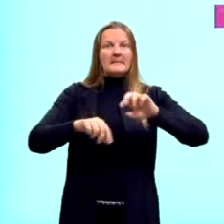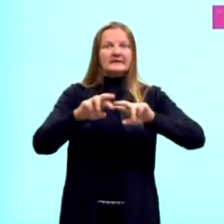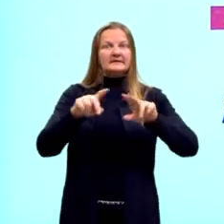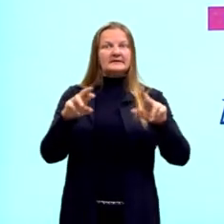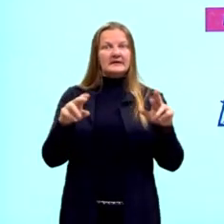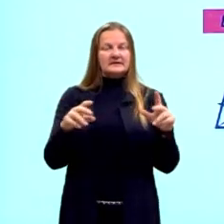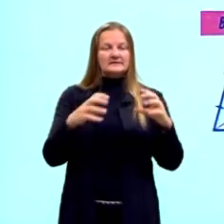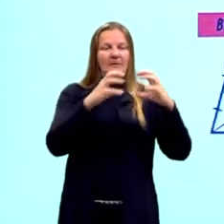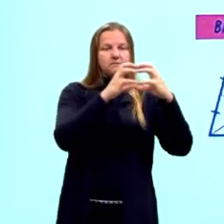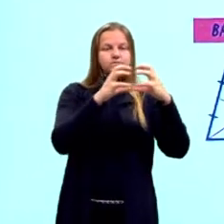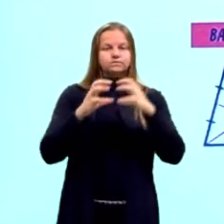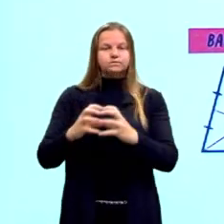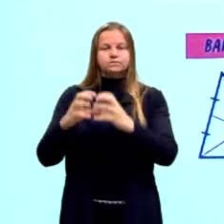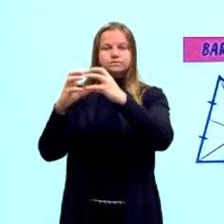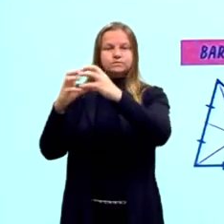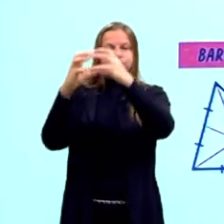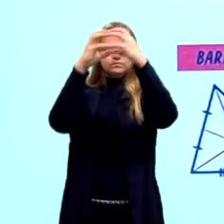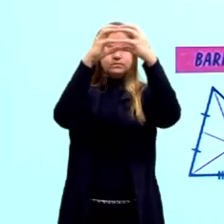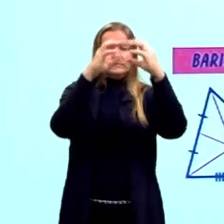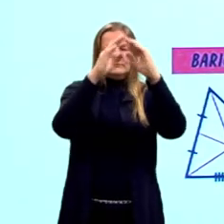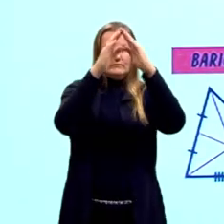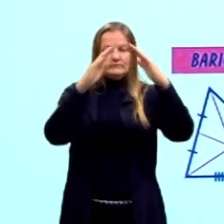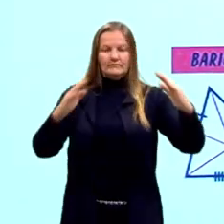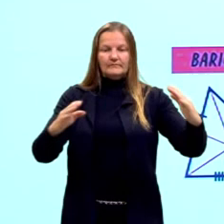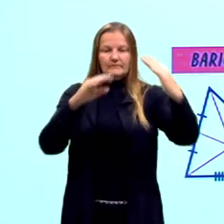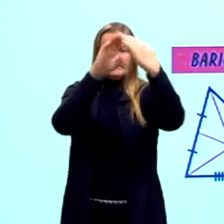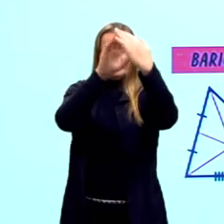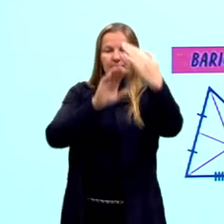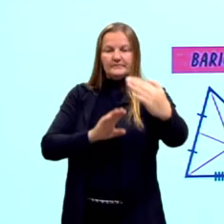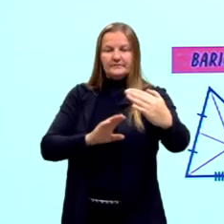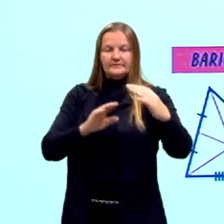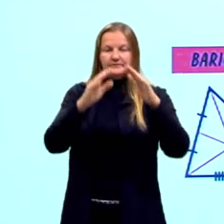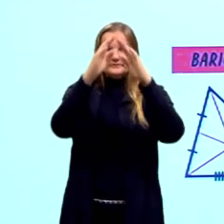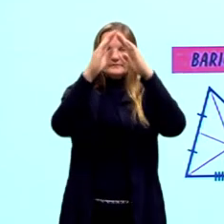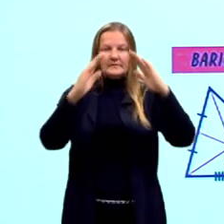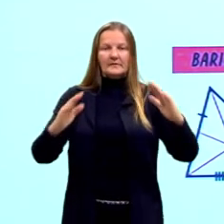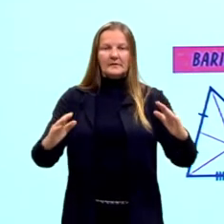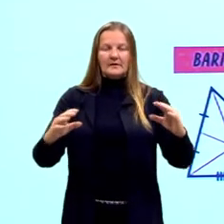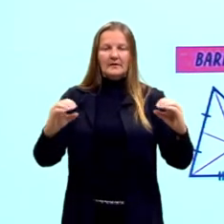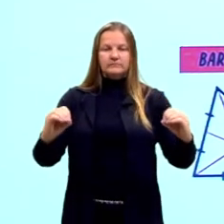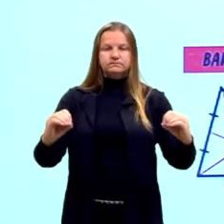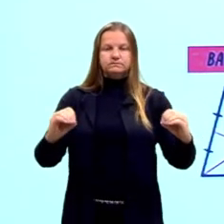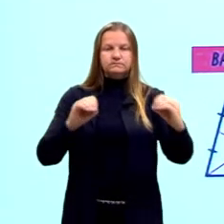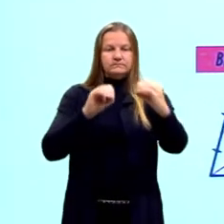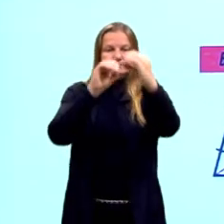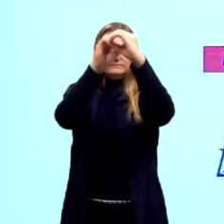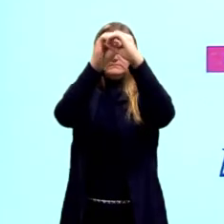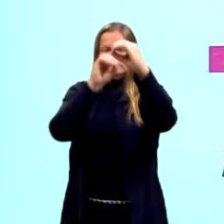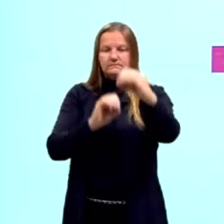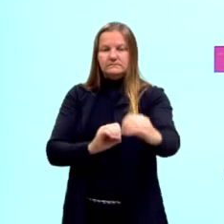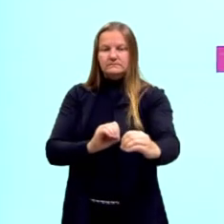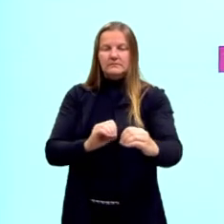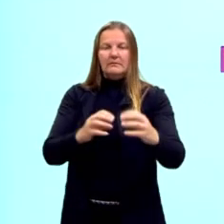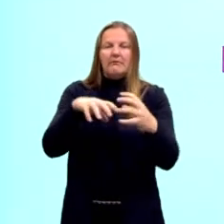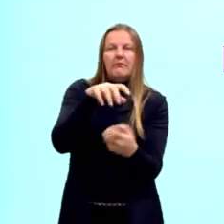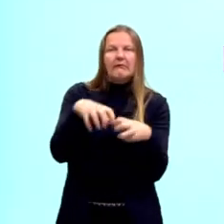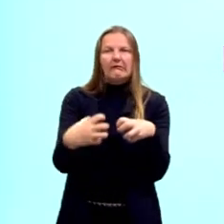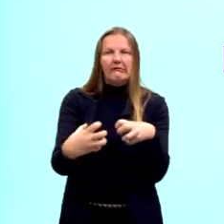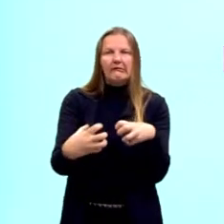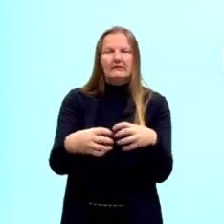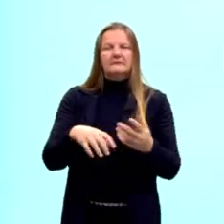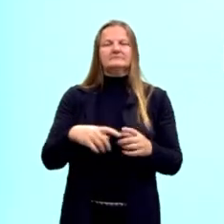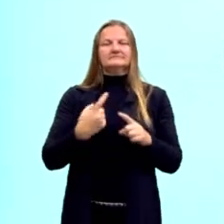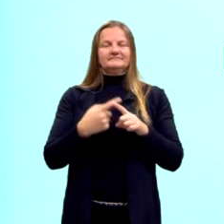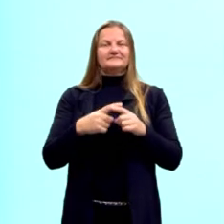notáveis. Saber ali o ponto médio, para que a nossa pirâmide, então, não se desmonte, né? Então,